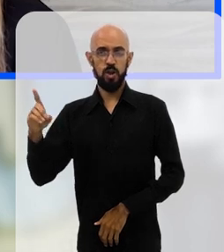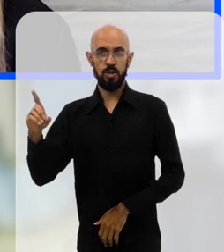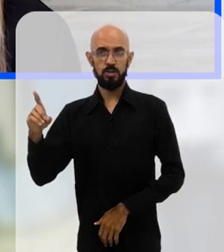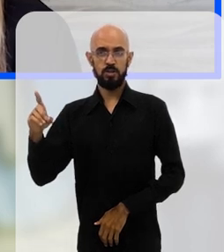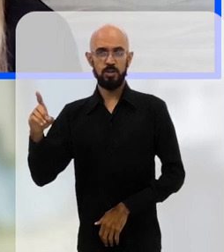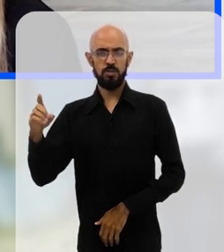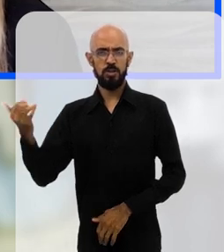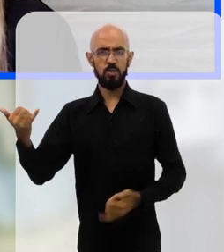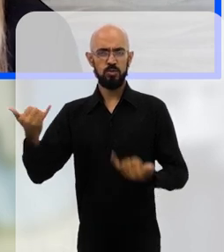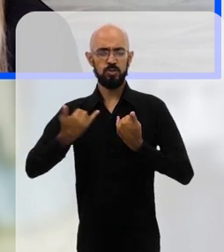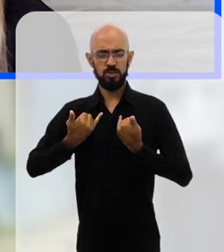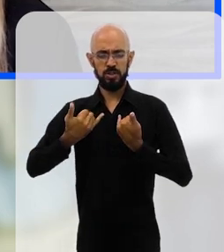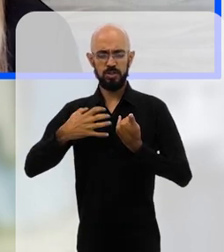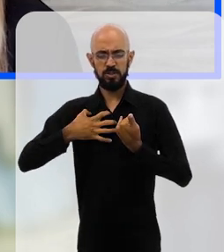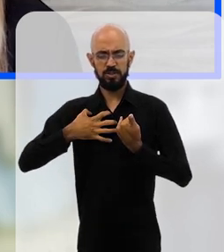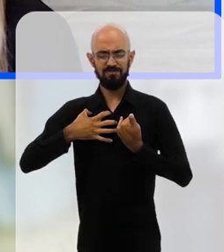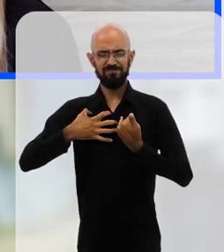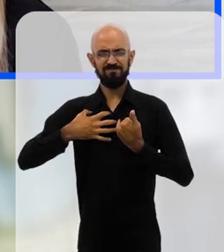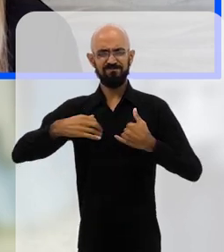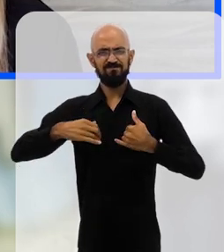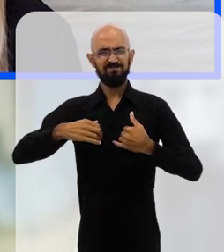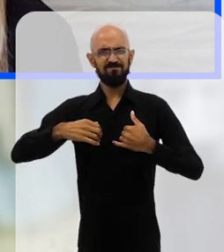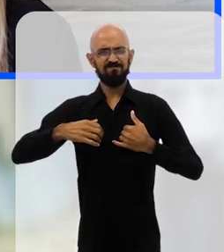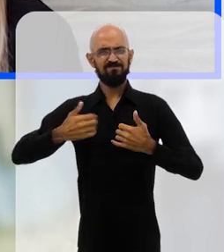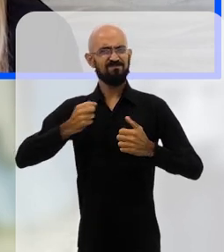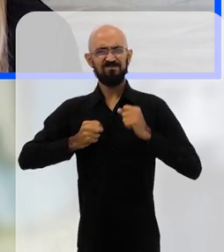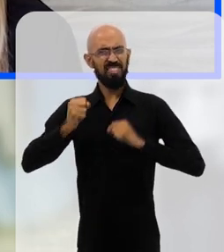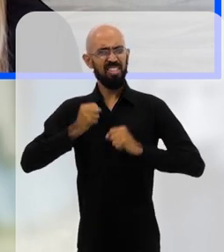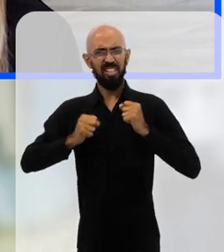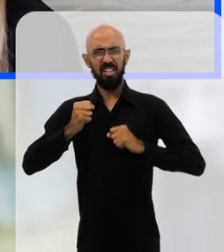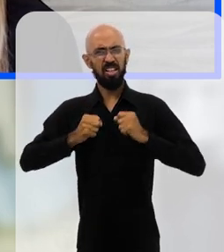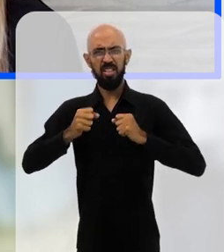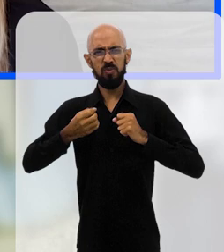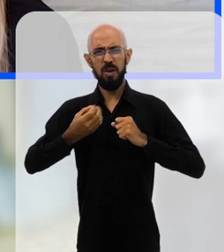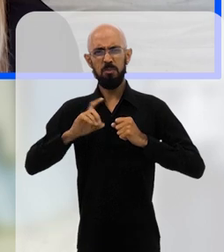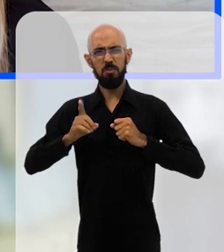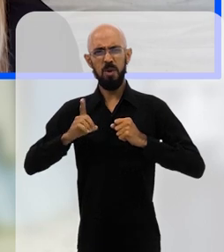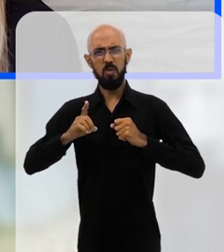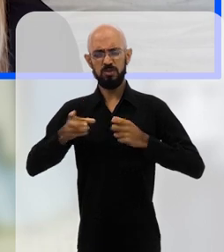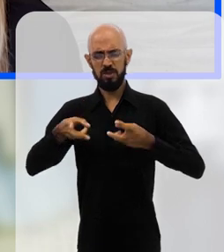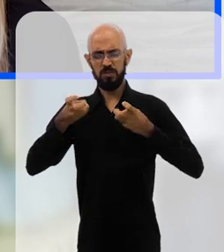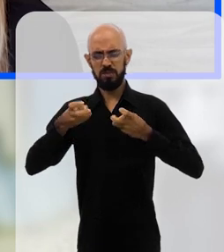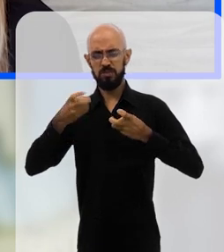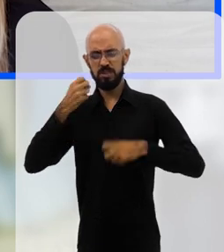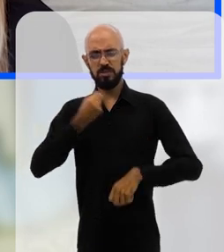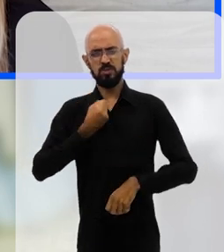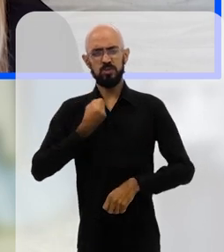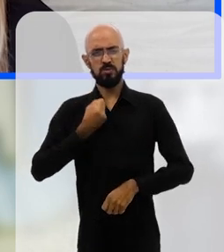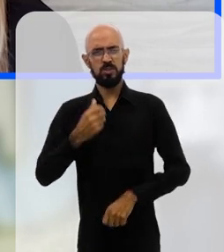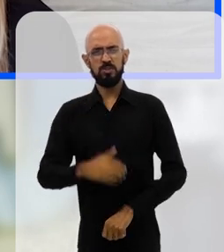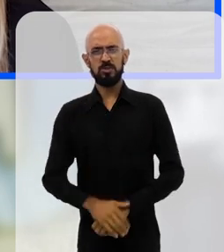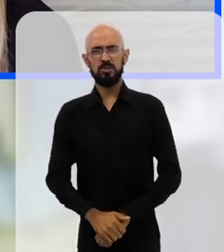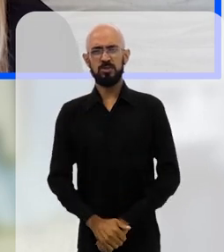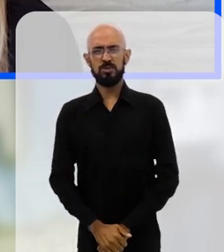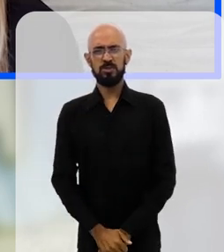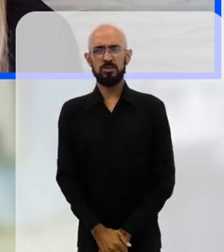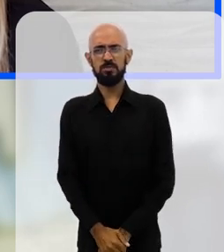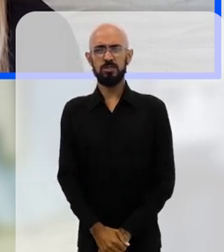injustiça que a gente se indigna, né, só de ouvir, só de prestar atenção a respeito desses números.